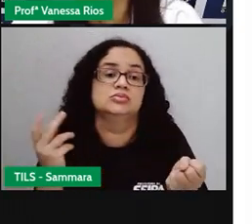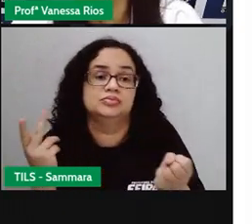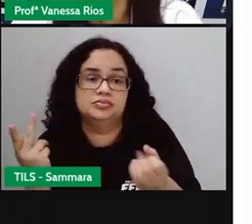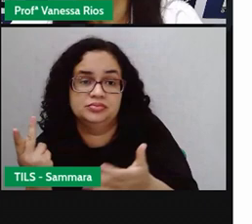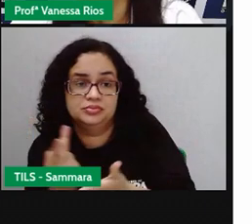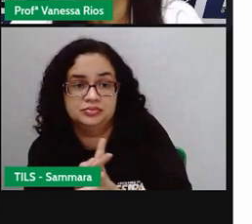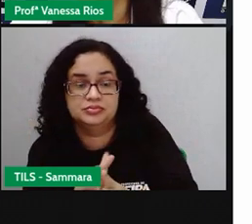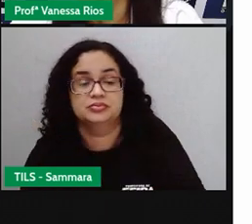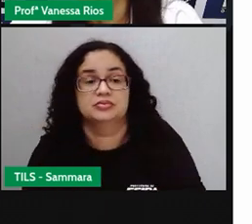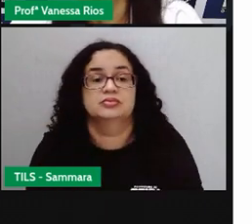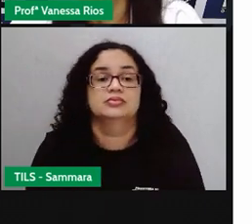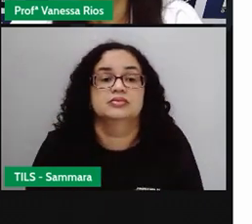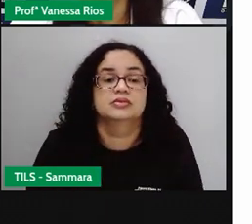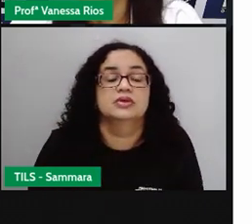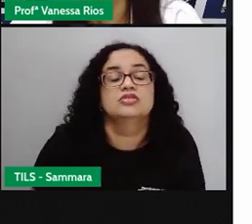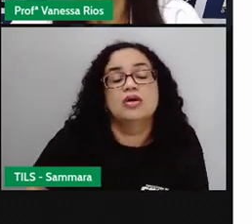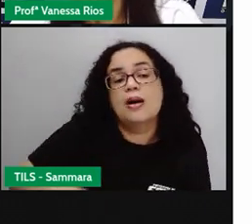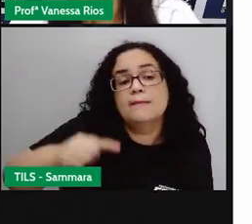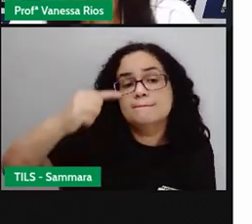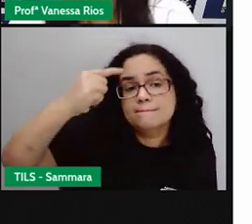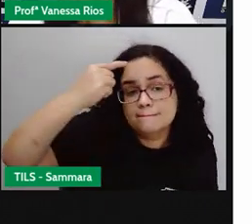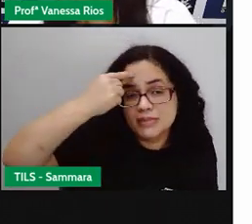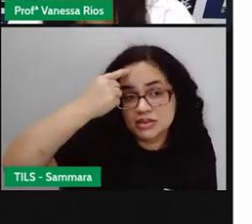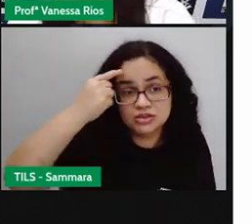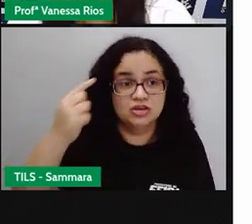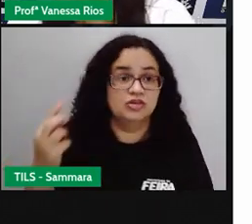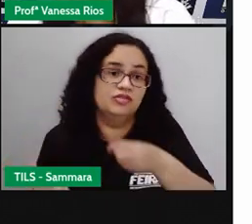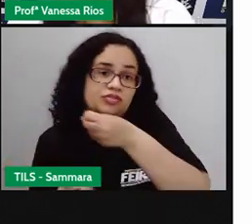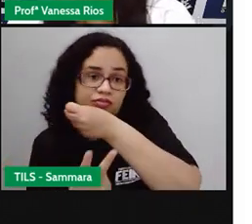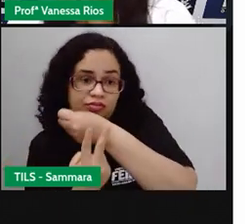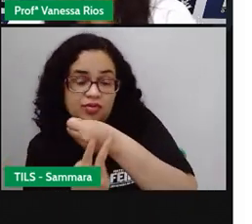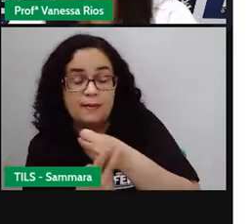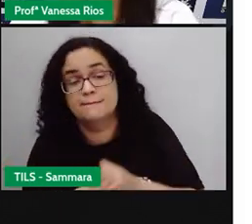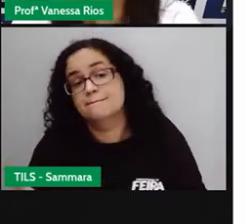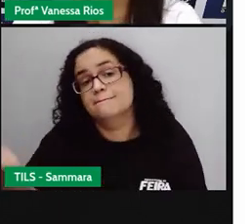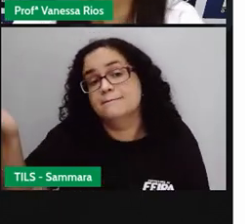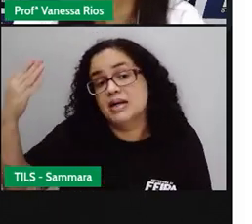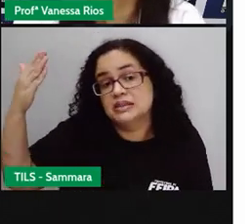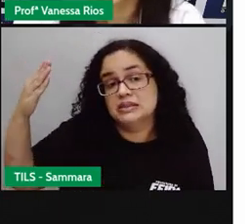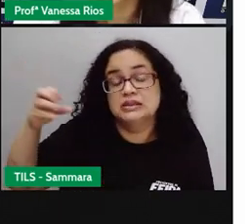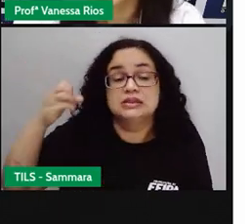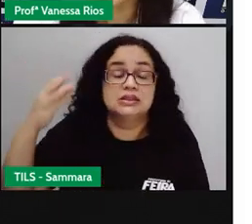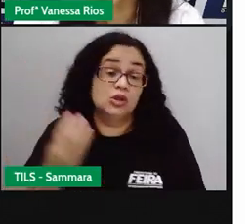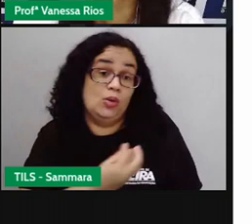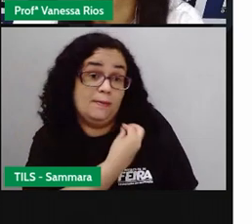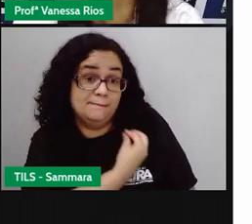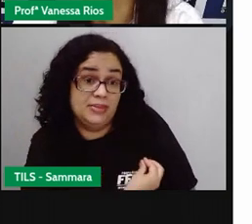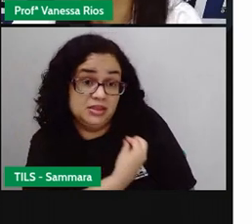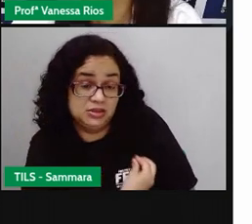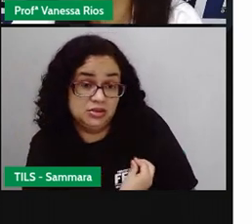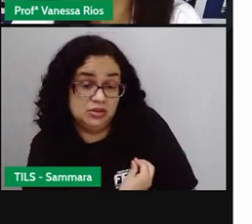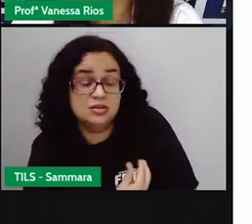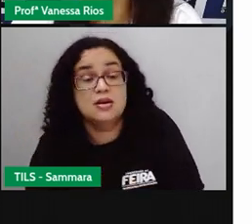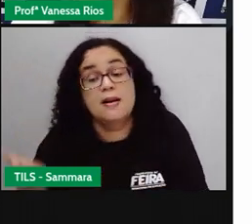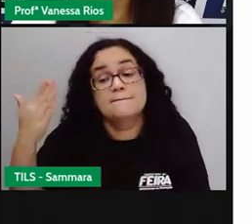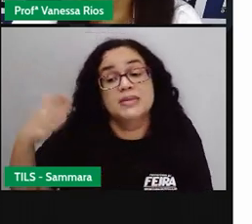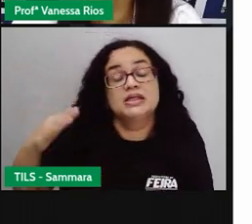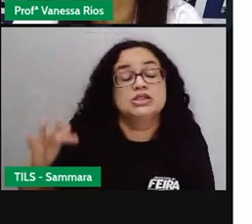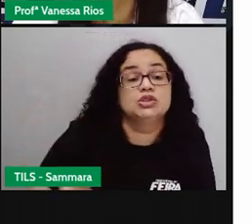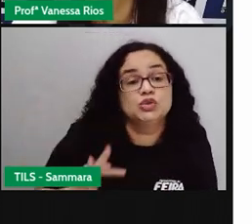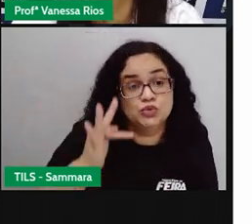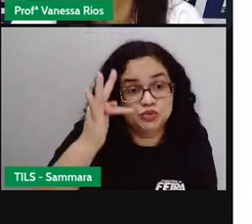ações e aí vamos pensar se esses verbos estão aí no passado se estão no presente se estão no